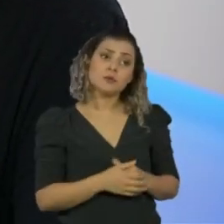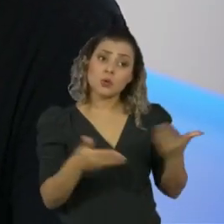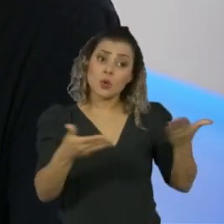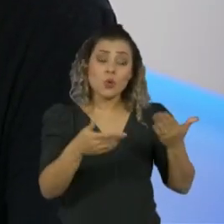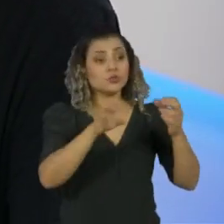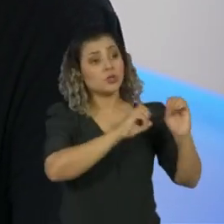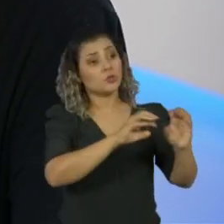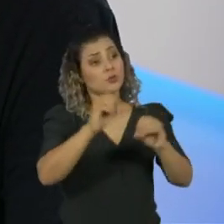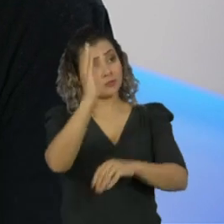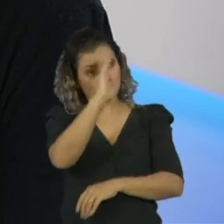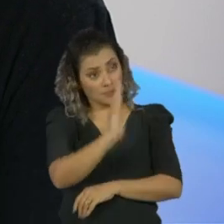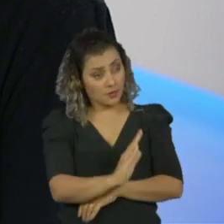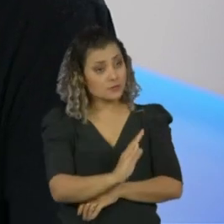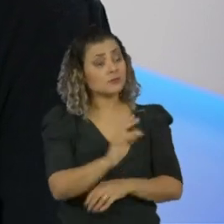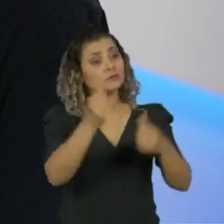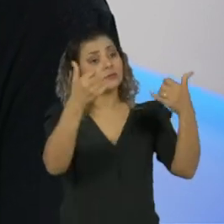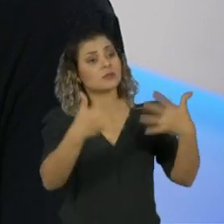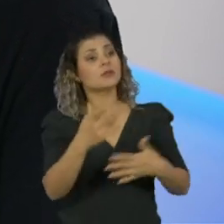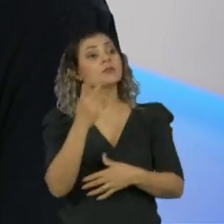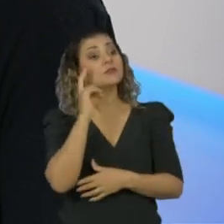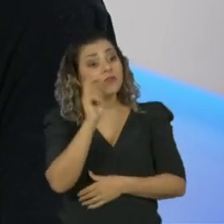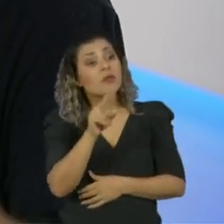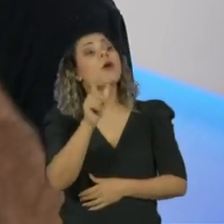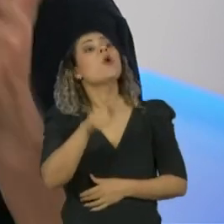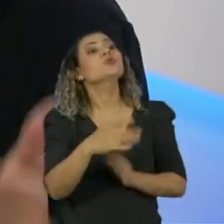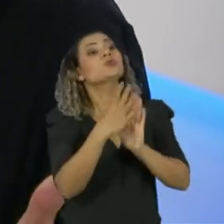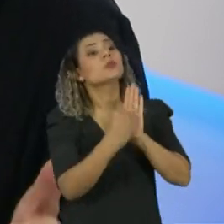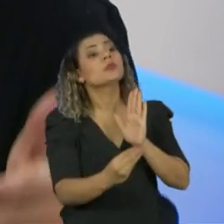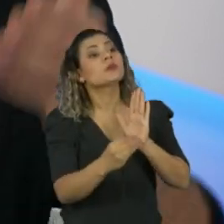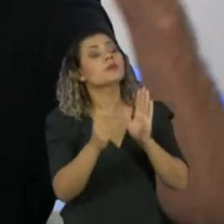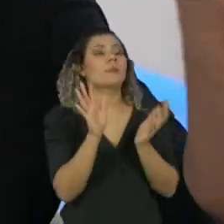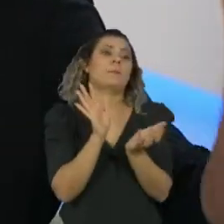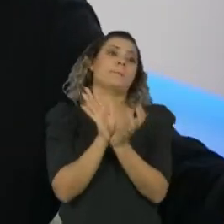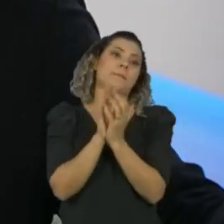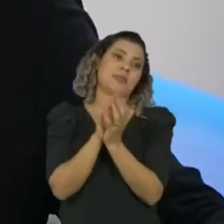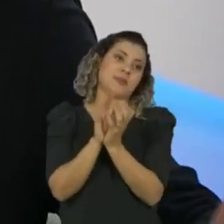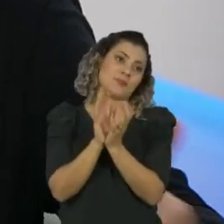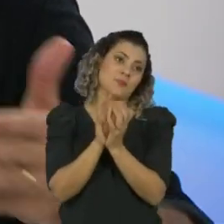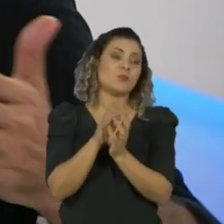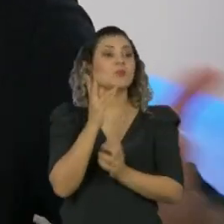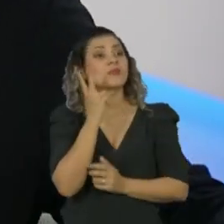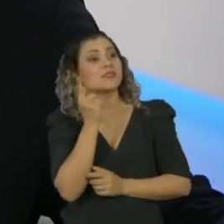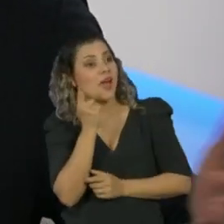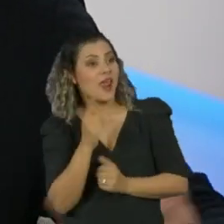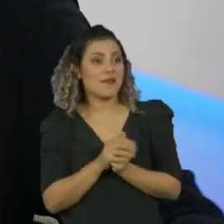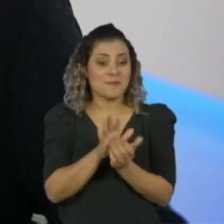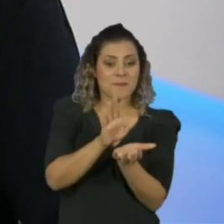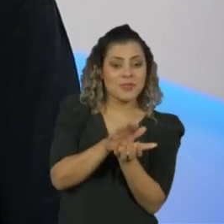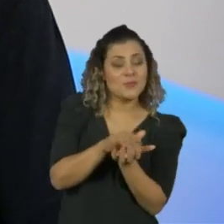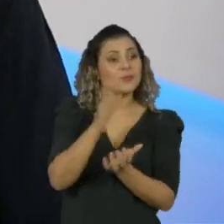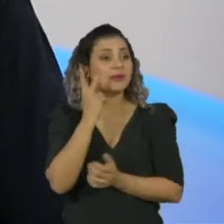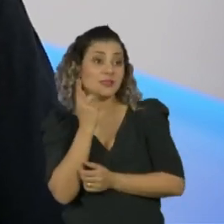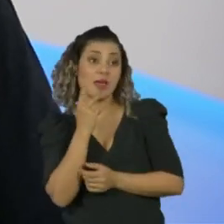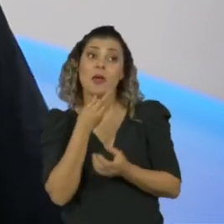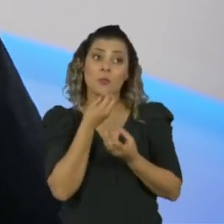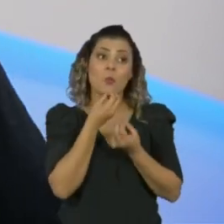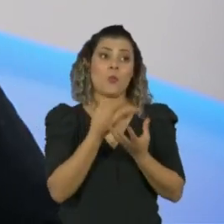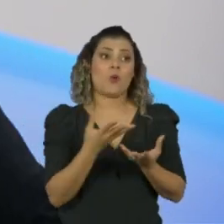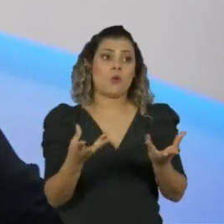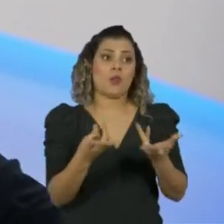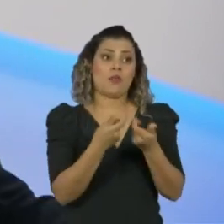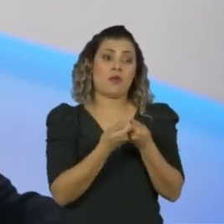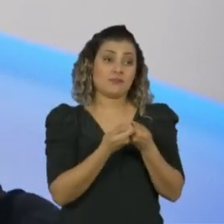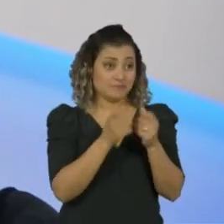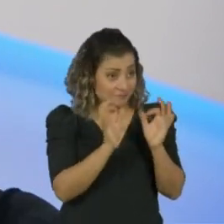em educação no Brasil, você olha para onde? Você olha para Pernambuco, você olha para o Ceará, você olha para esses estados. Não é